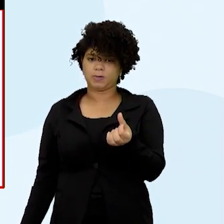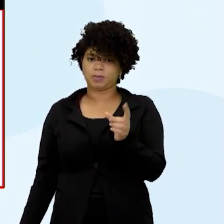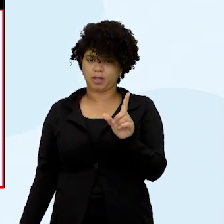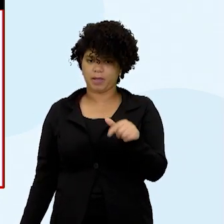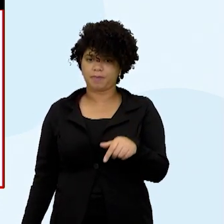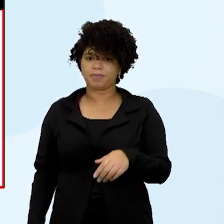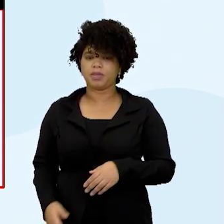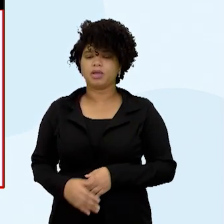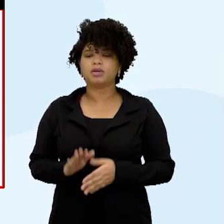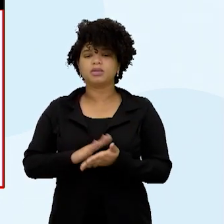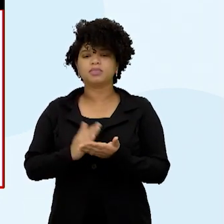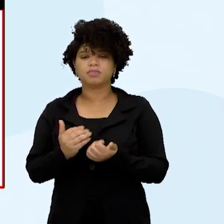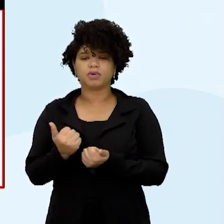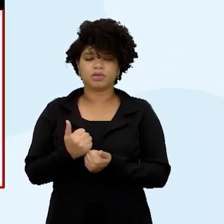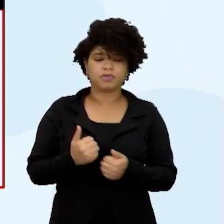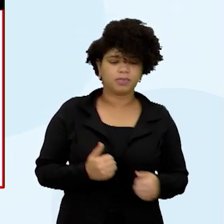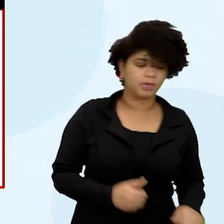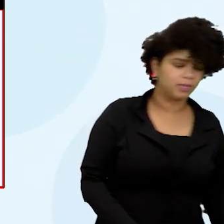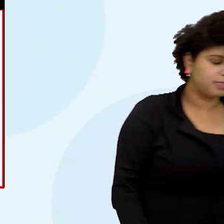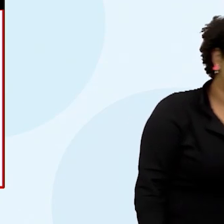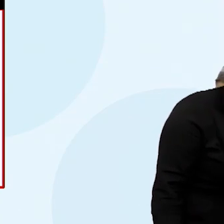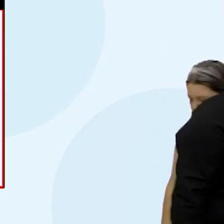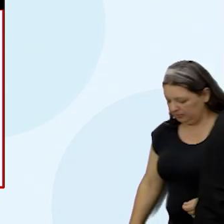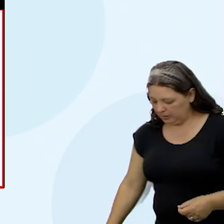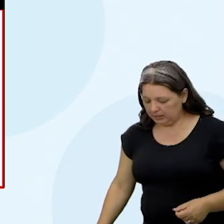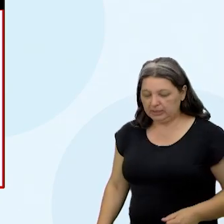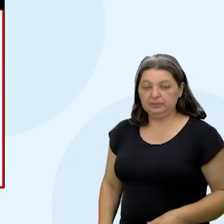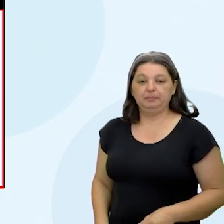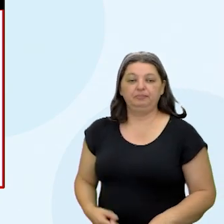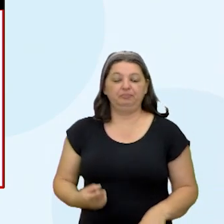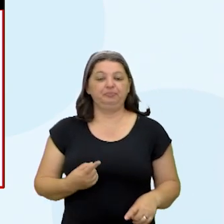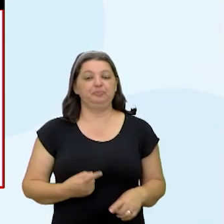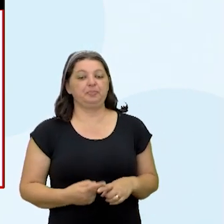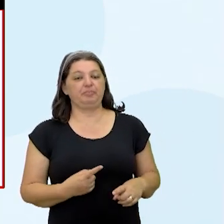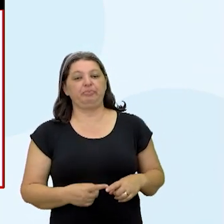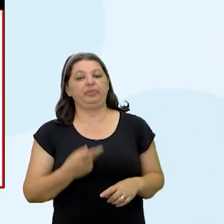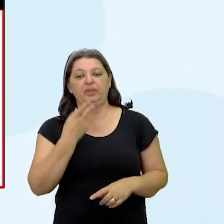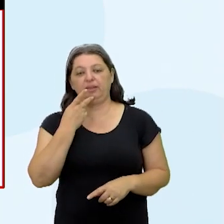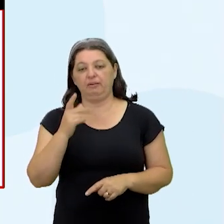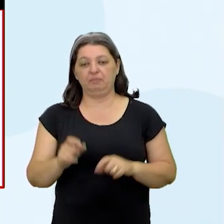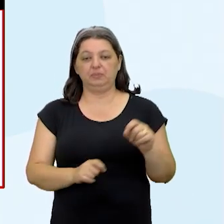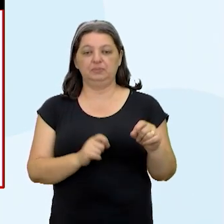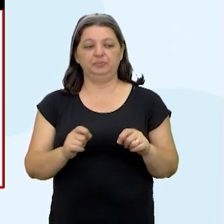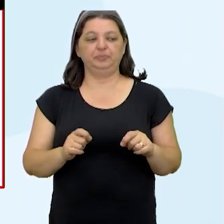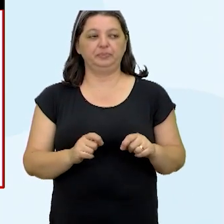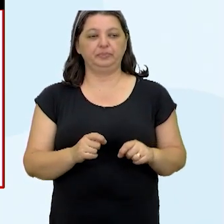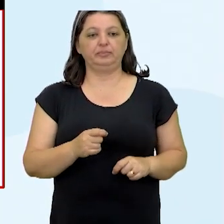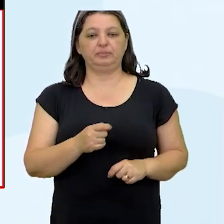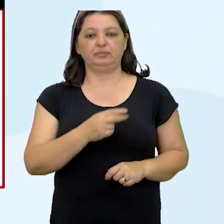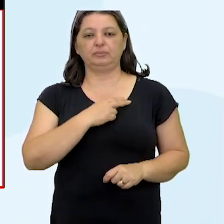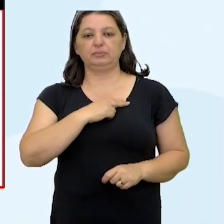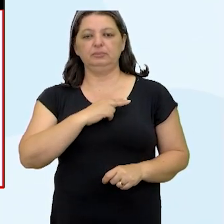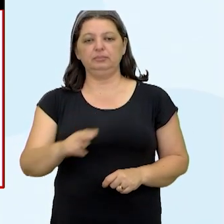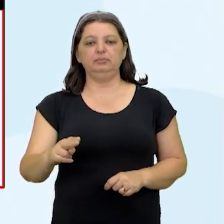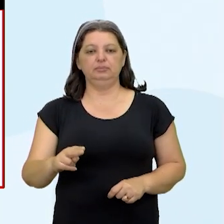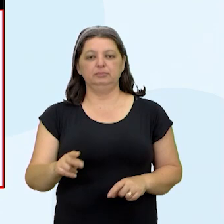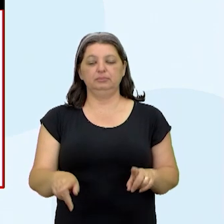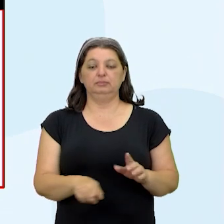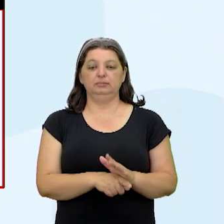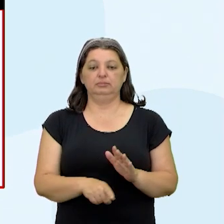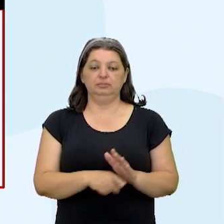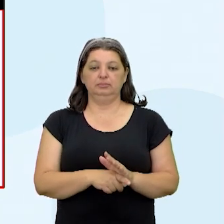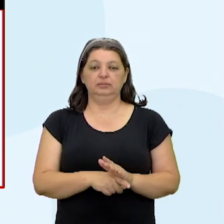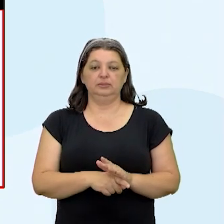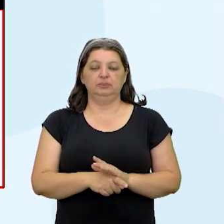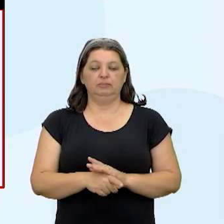O Mao, ele teve uma inspiração pelo Stalin. E falou em Stalin? É uma política comunista baseada no